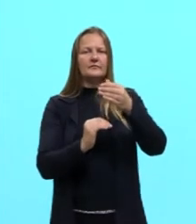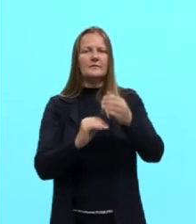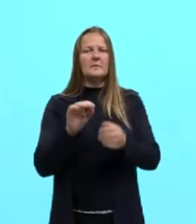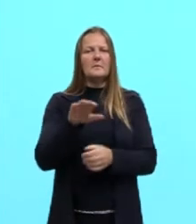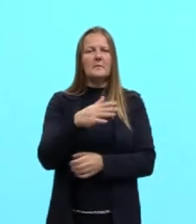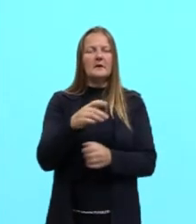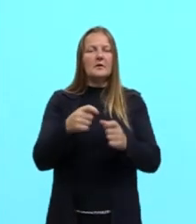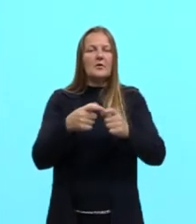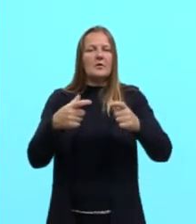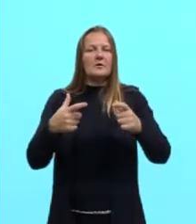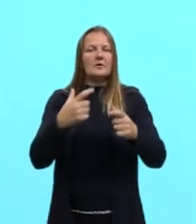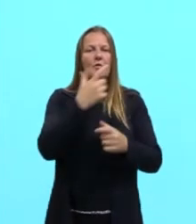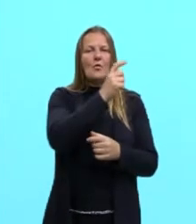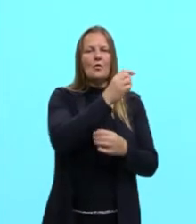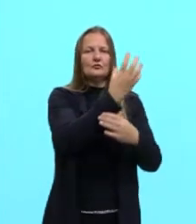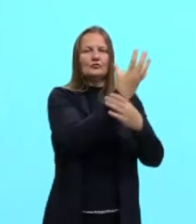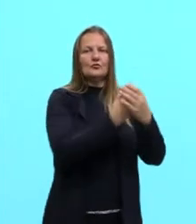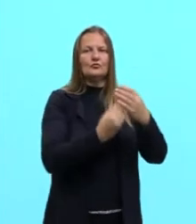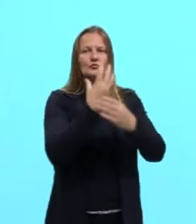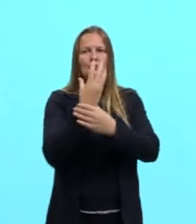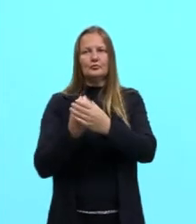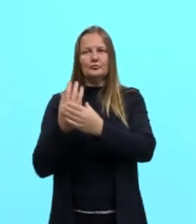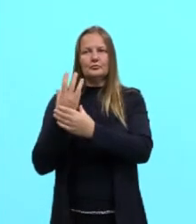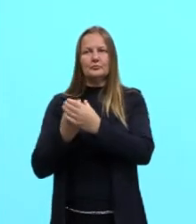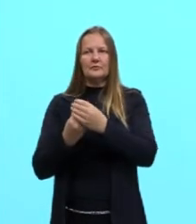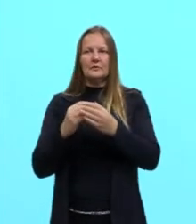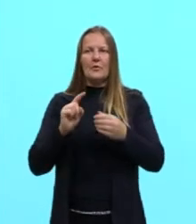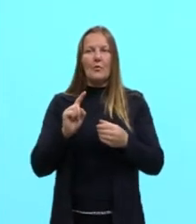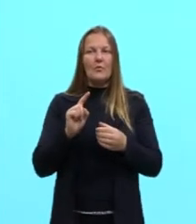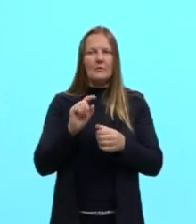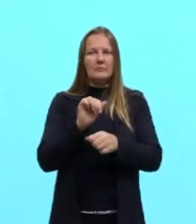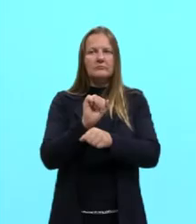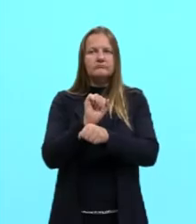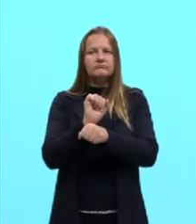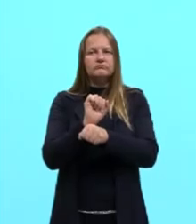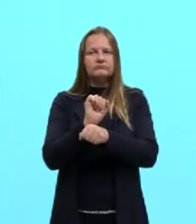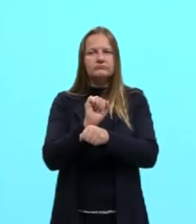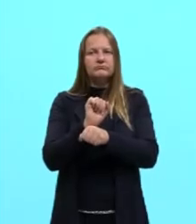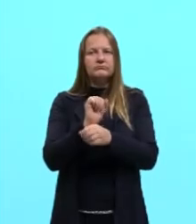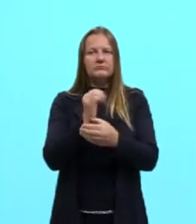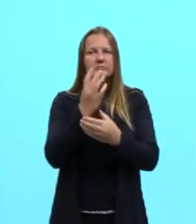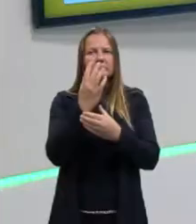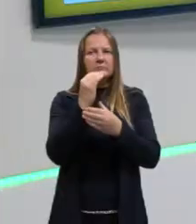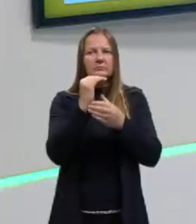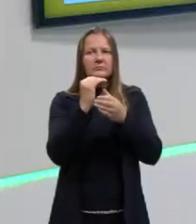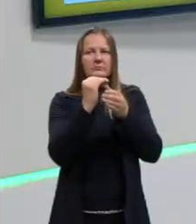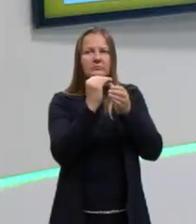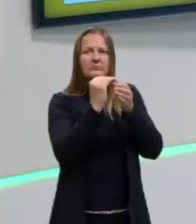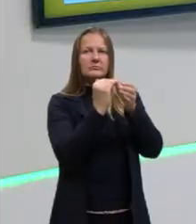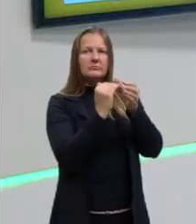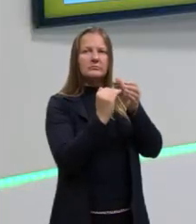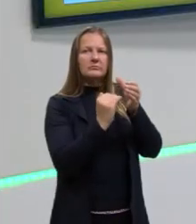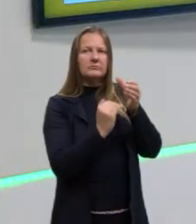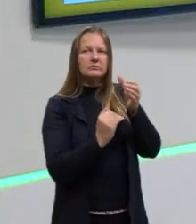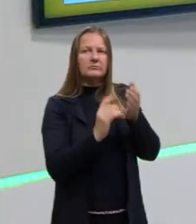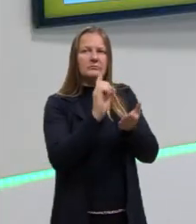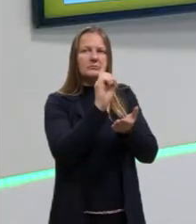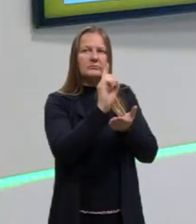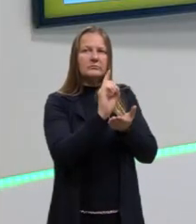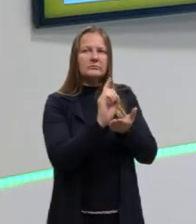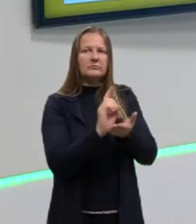relativamente maior que nas outras etapas. Então, aqui vai se decantar, tá? Vai decantar